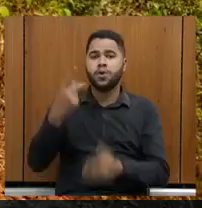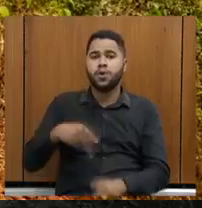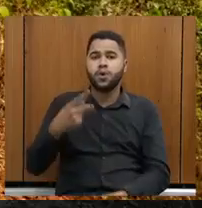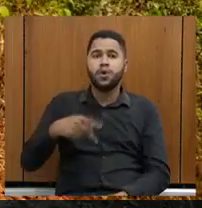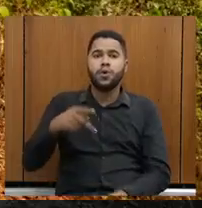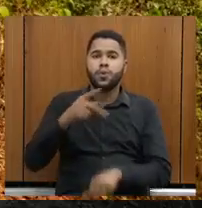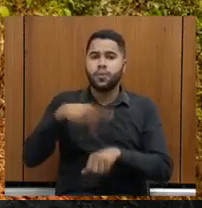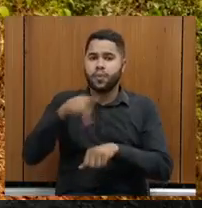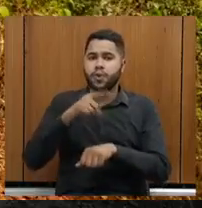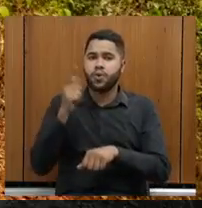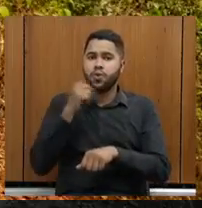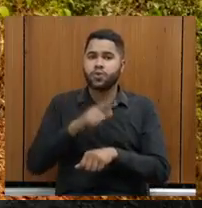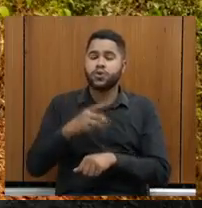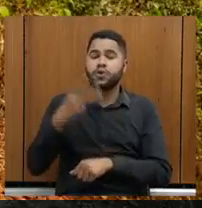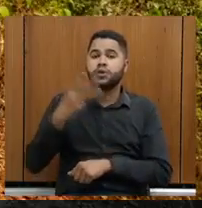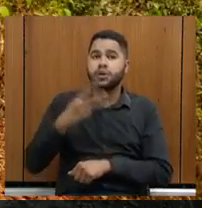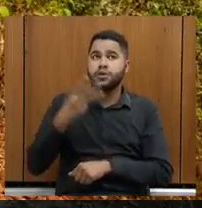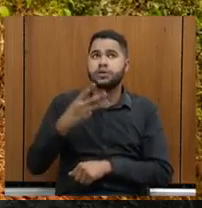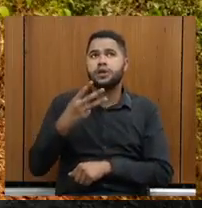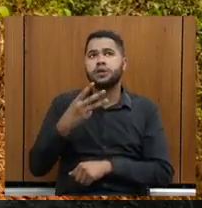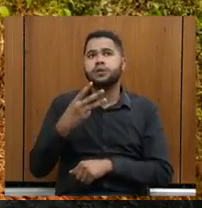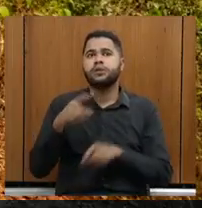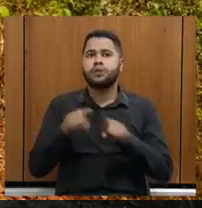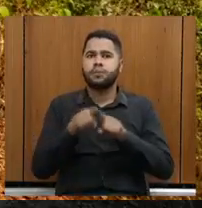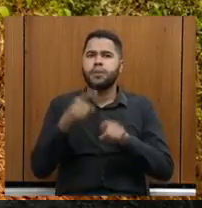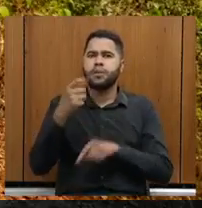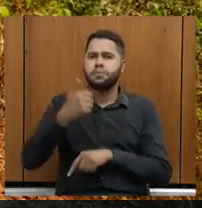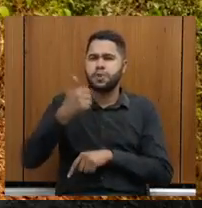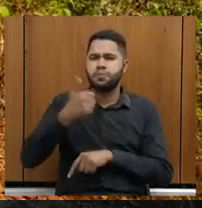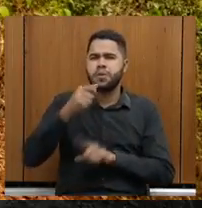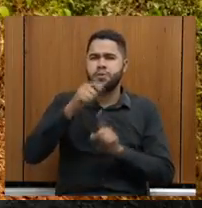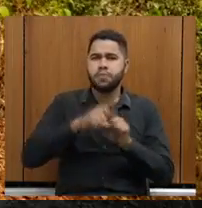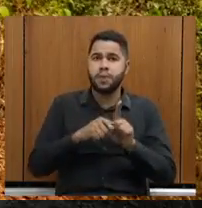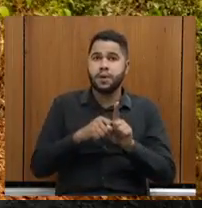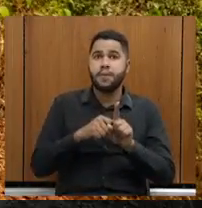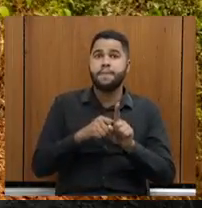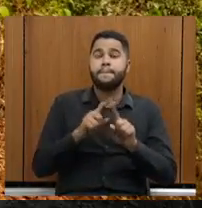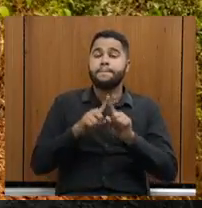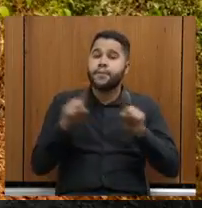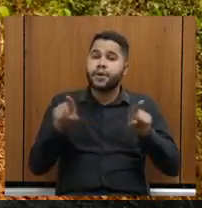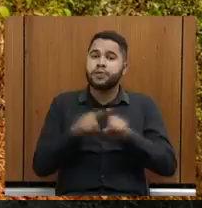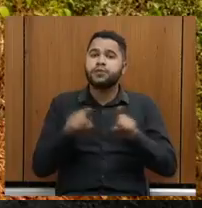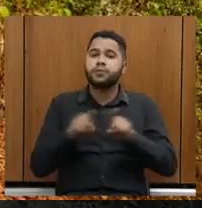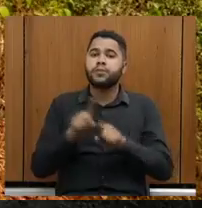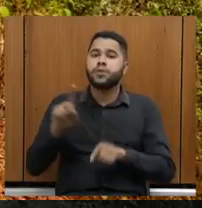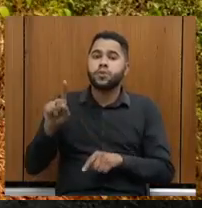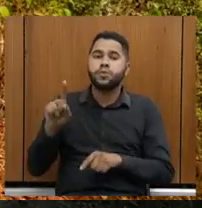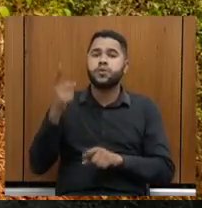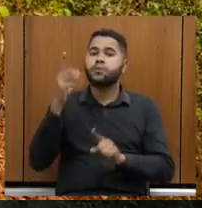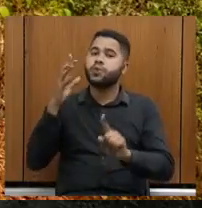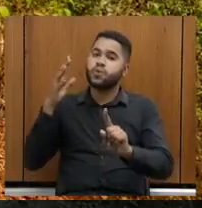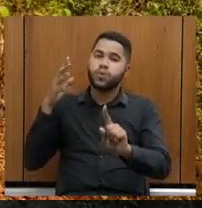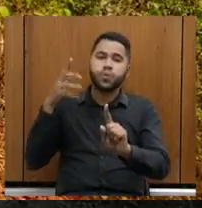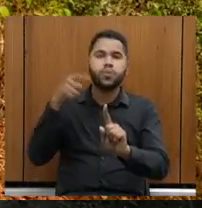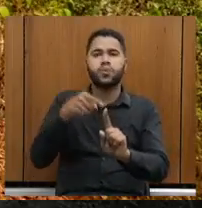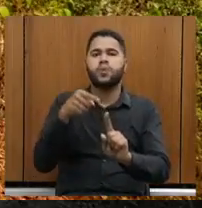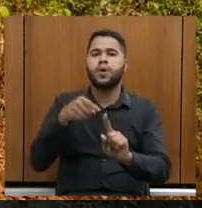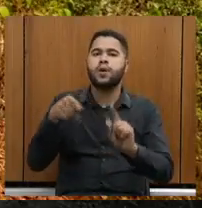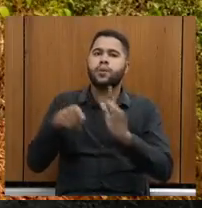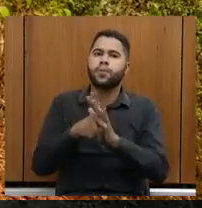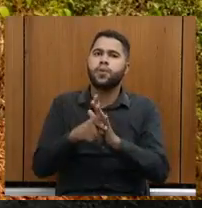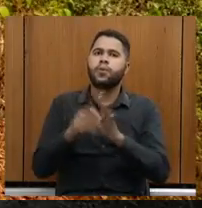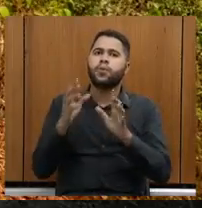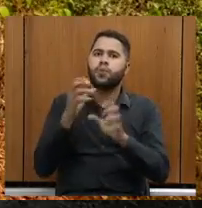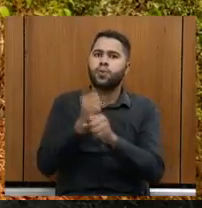conseguimos isso no terceiro, primeiro mês, não só colocar entre os três, mas o primeiro destino do país, com dados